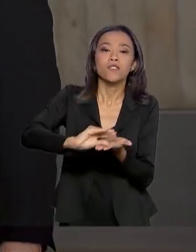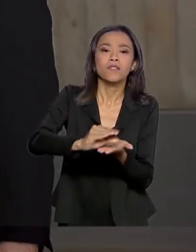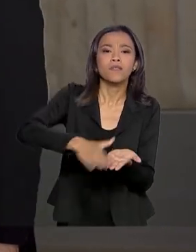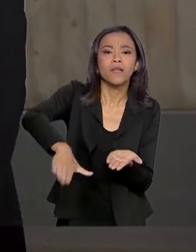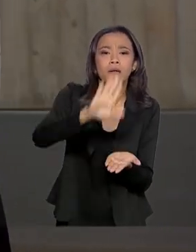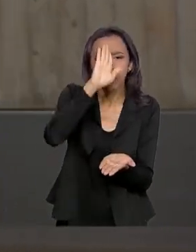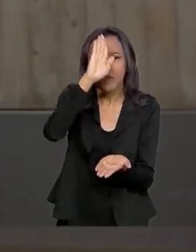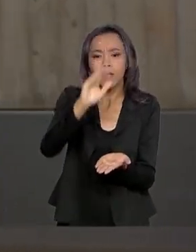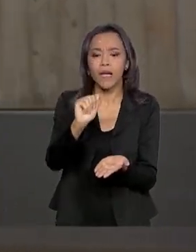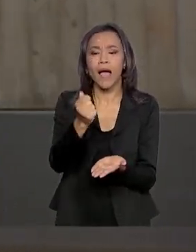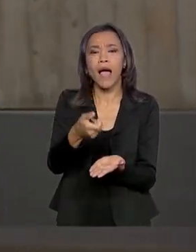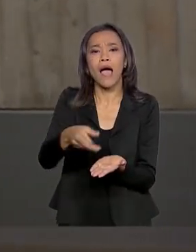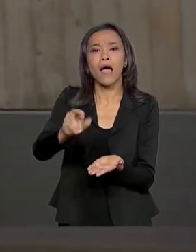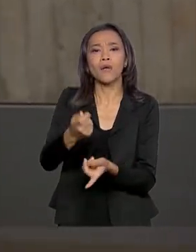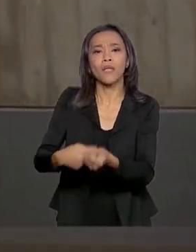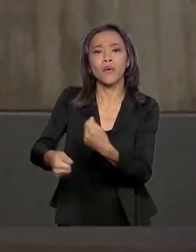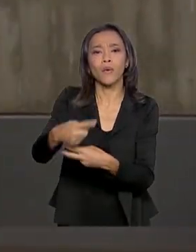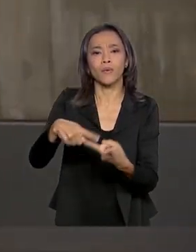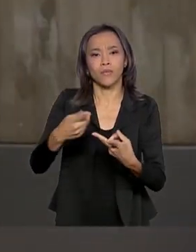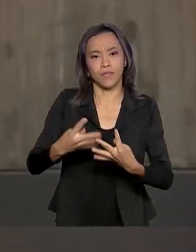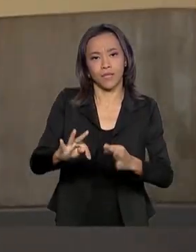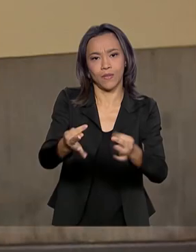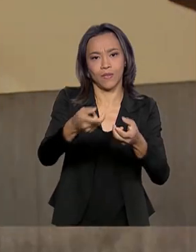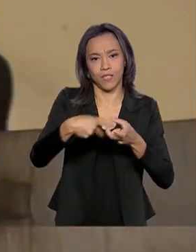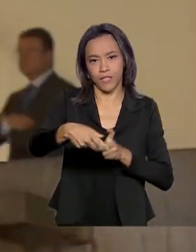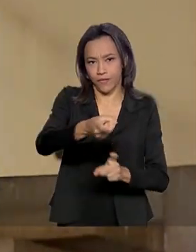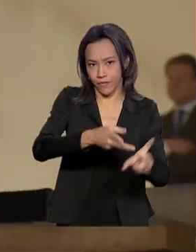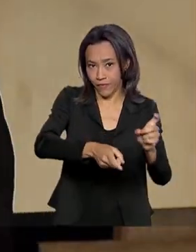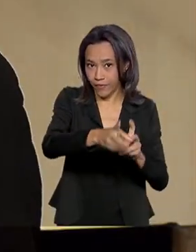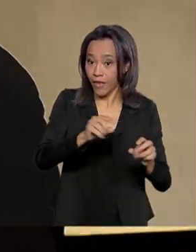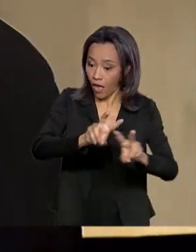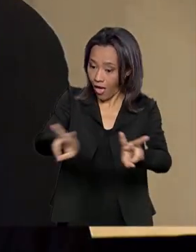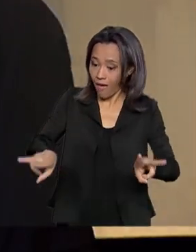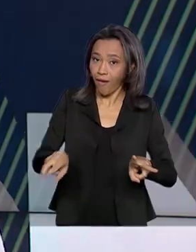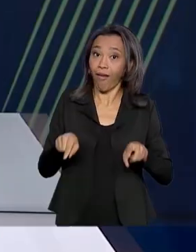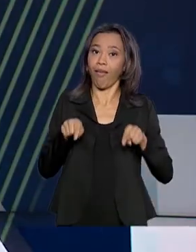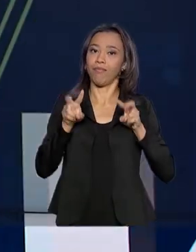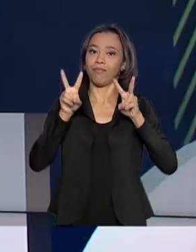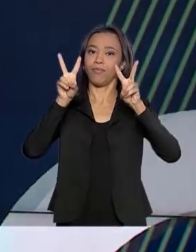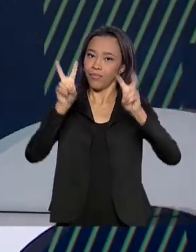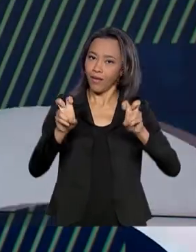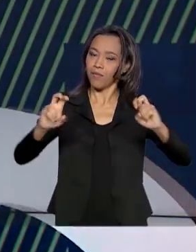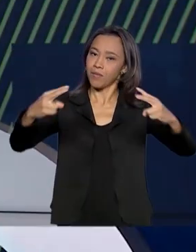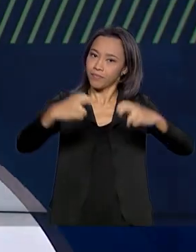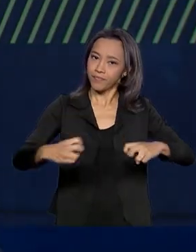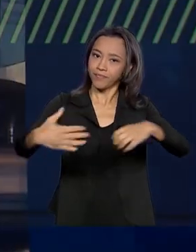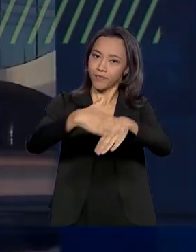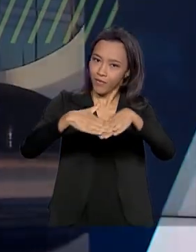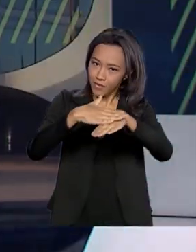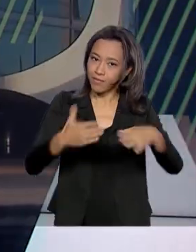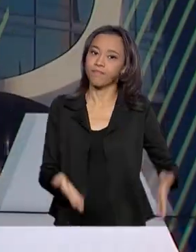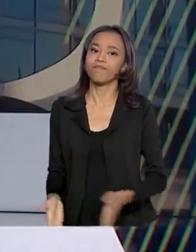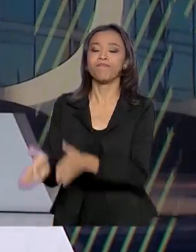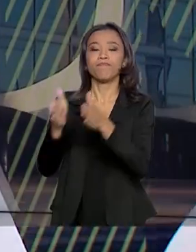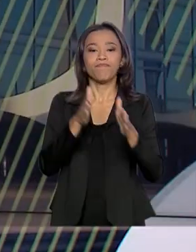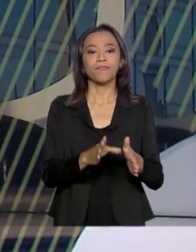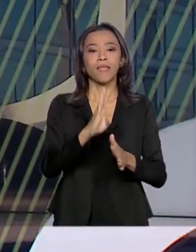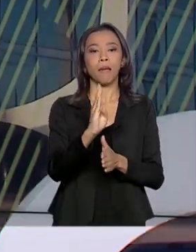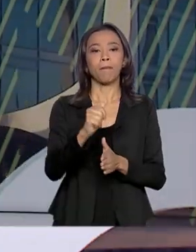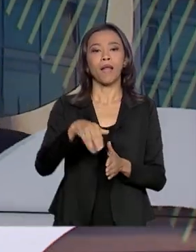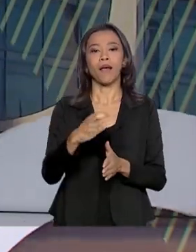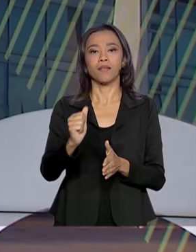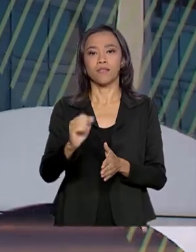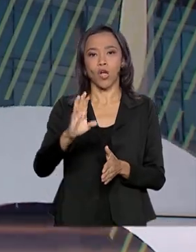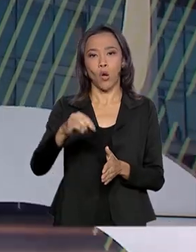principalmente no agronegócio, tecnologia e comércio, foram alguns dos temas tratados no Itamaraty. A balança